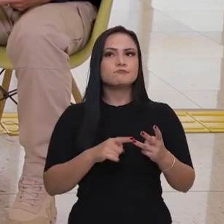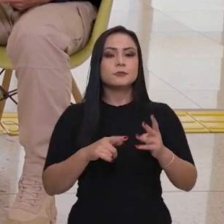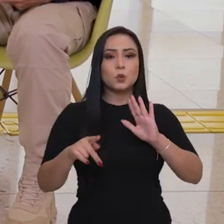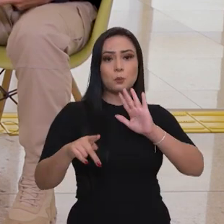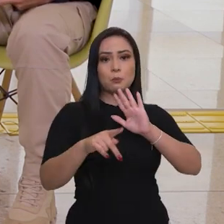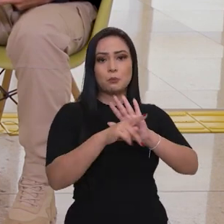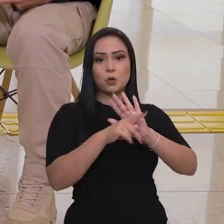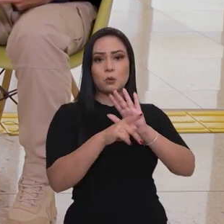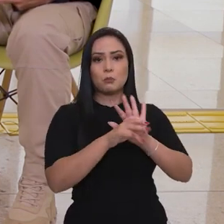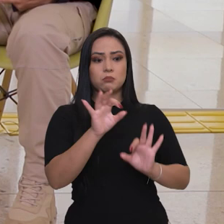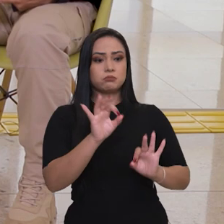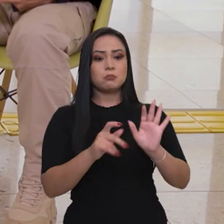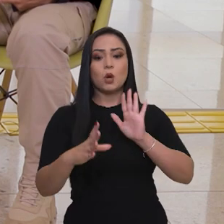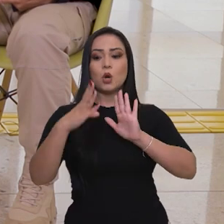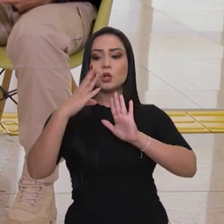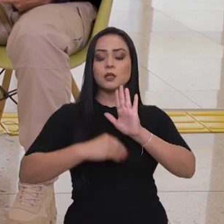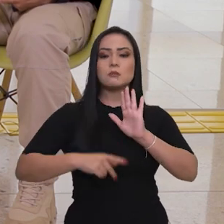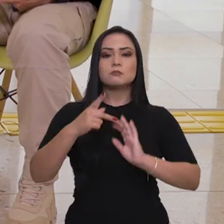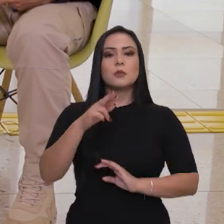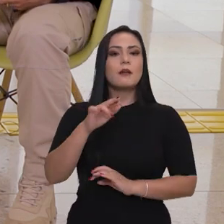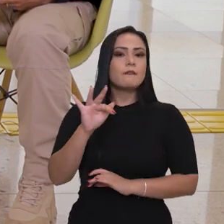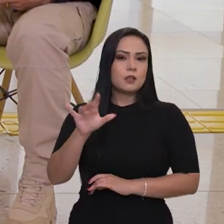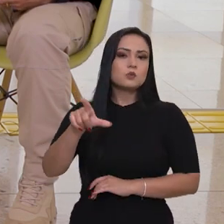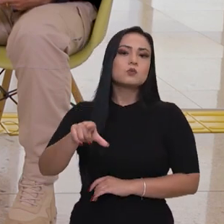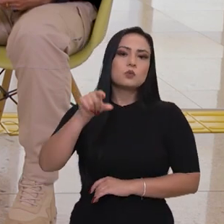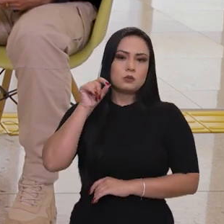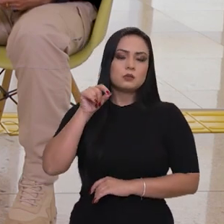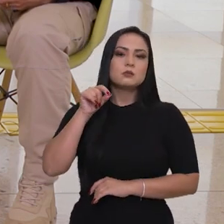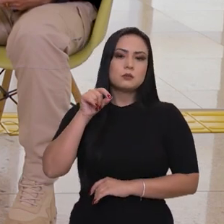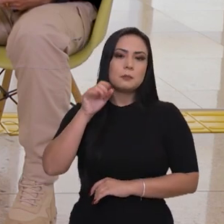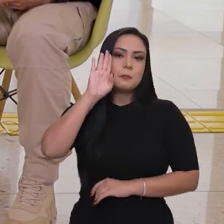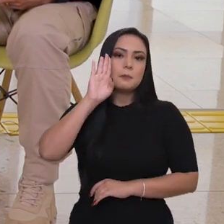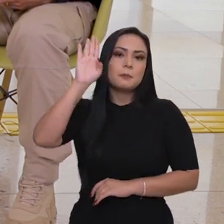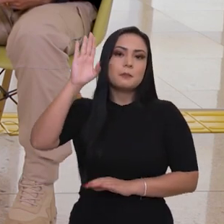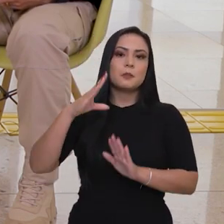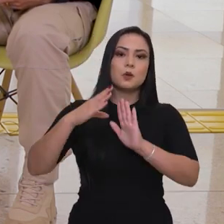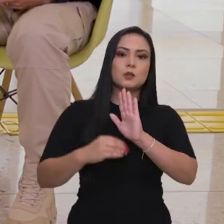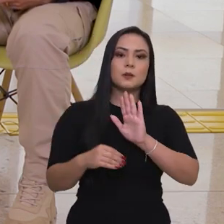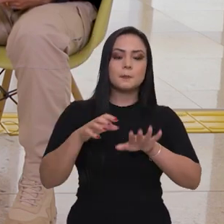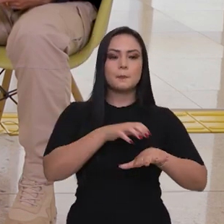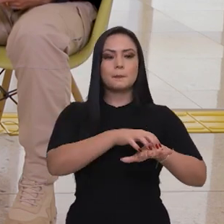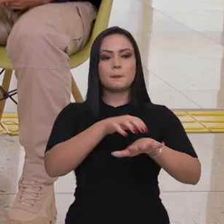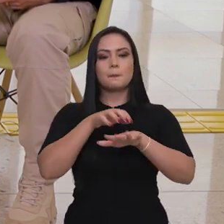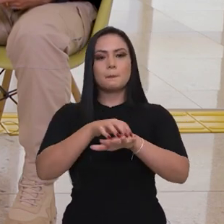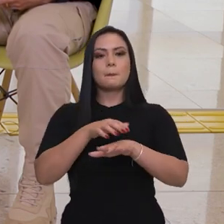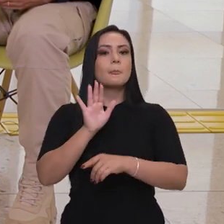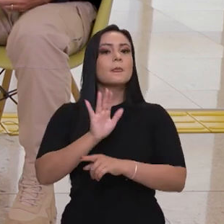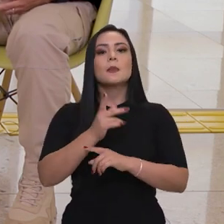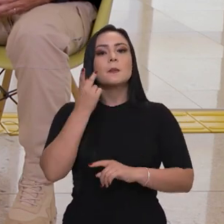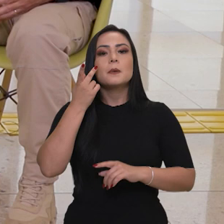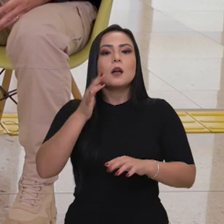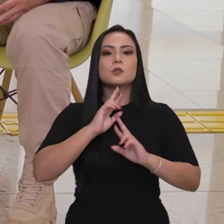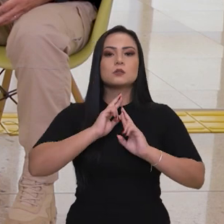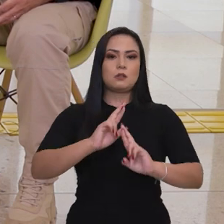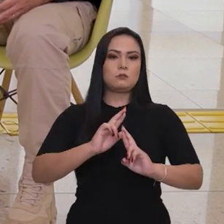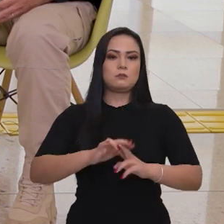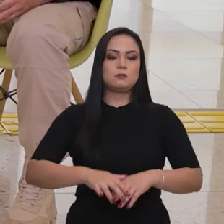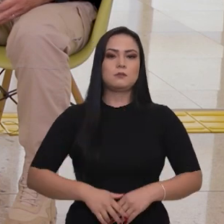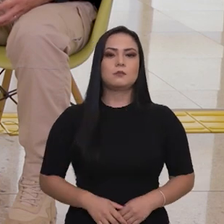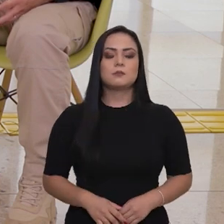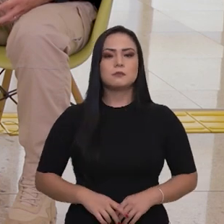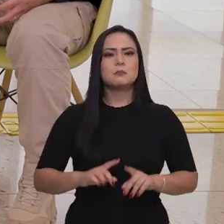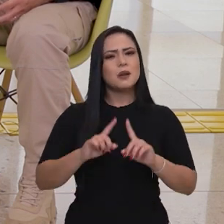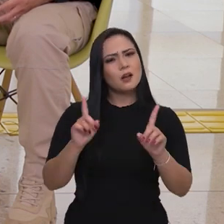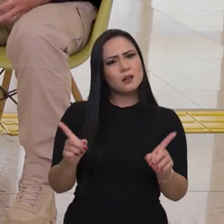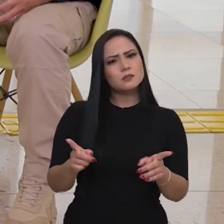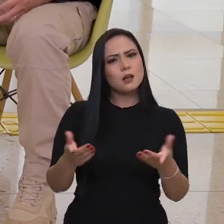e o próprio modal rodoviário brasileiro, escolhido como o principal modal de transporte, colaboram para esse resultado.